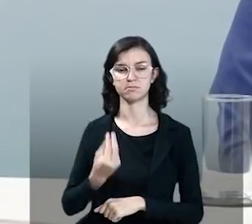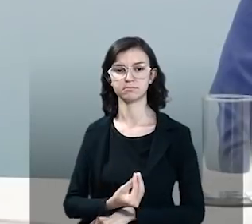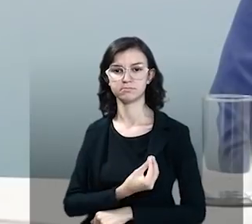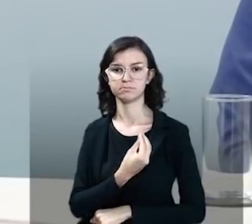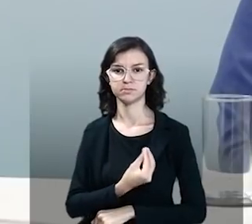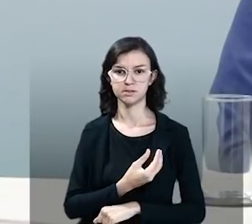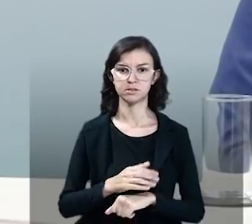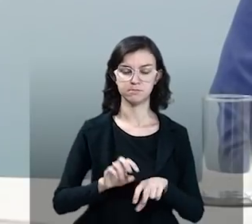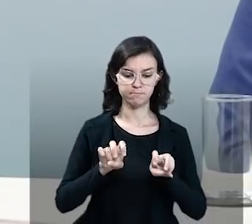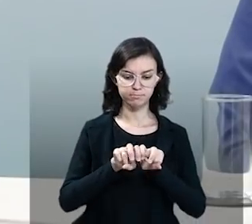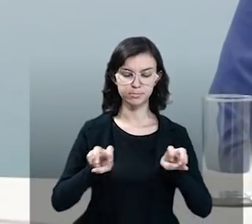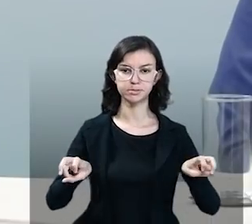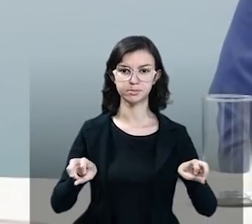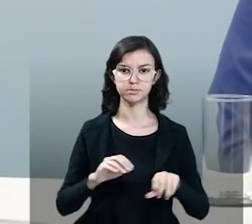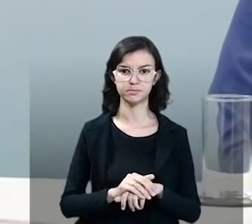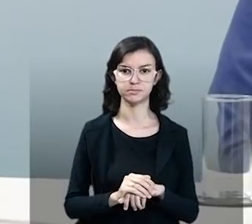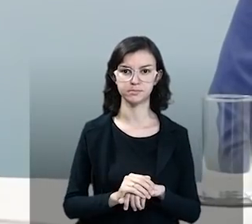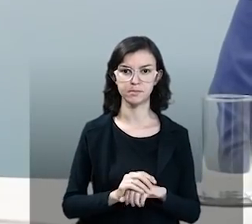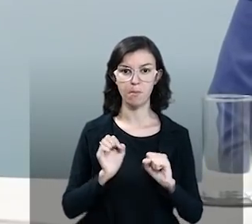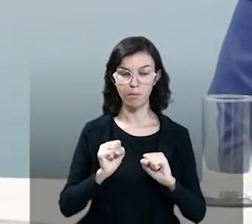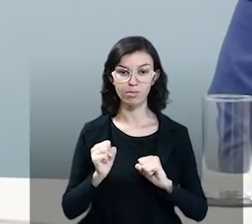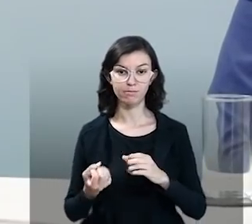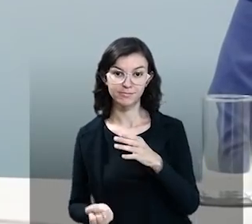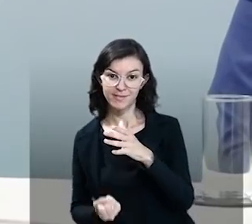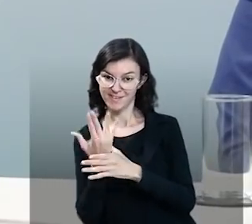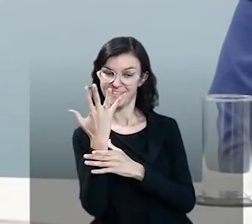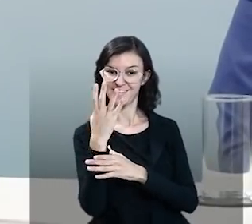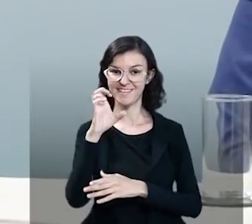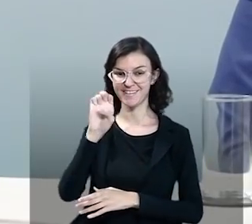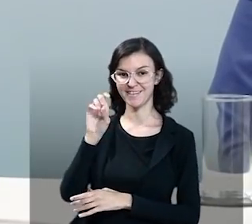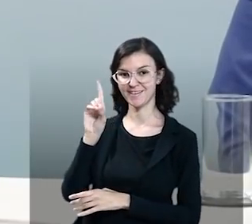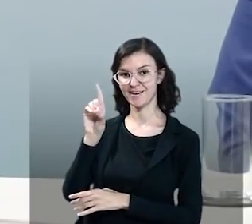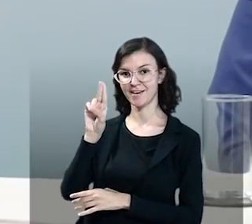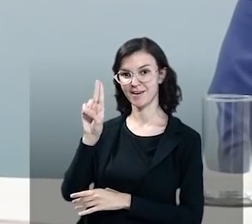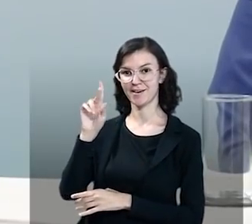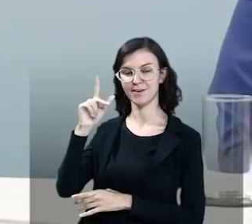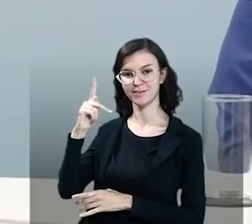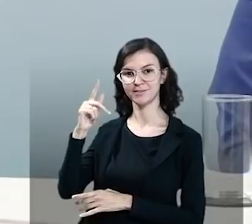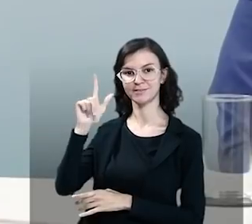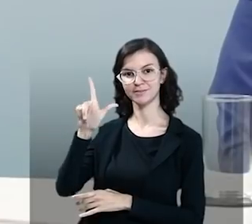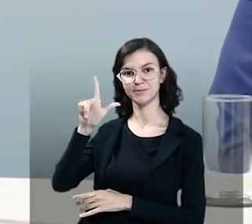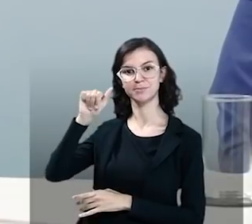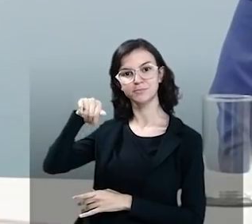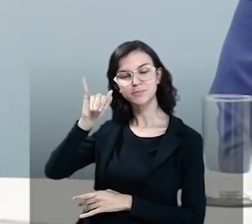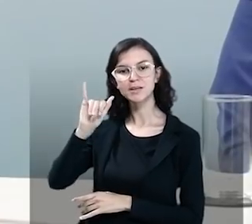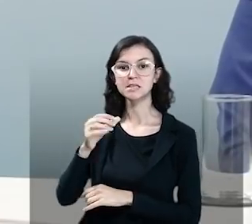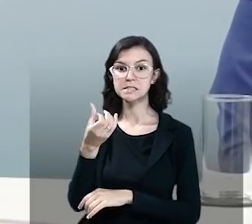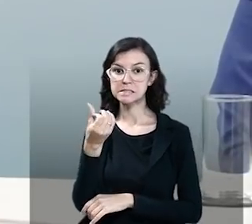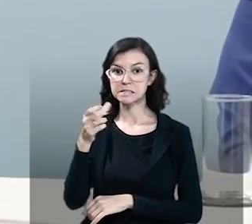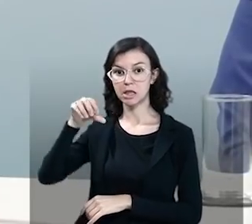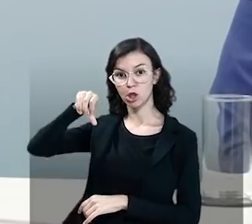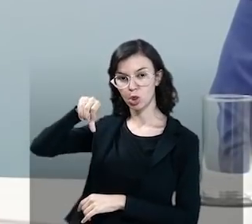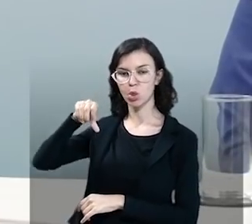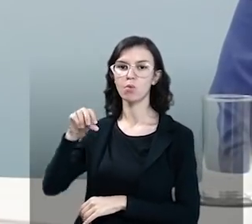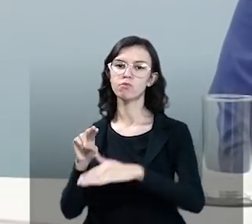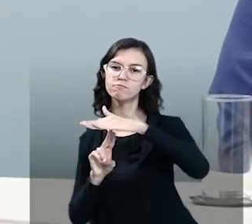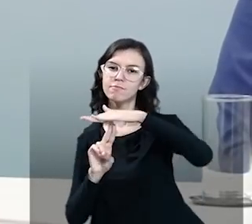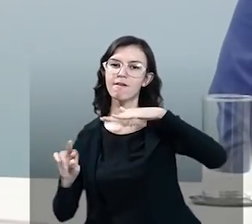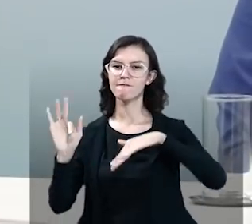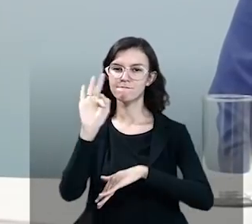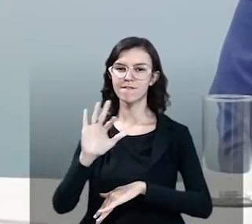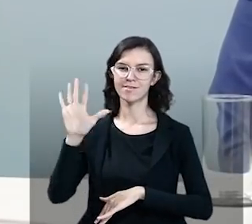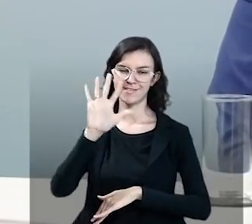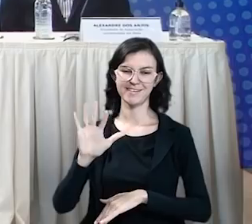a oportunidade de estar aqui, podendo fazer esse lançamento para toda a rede das 69 universidades federais. Muito obrigado.